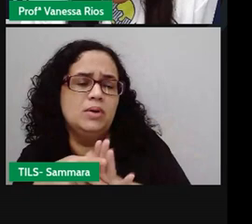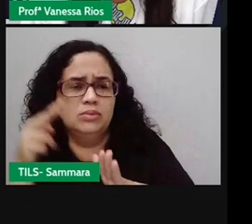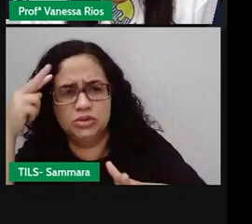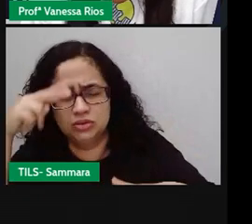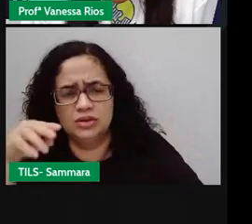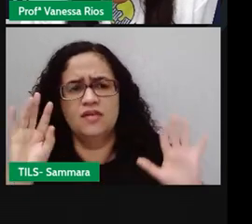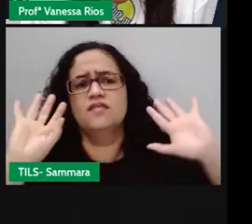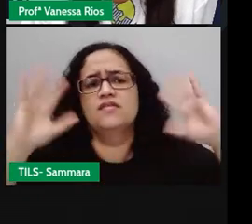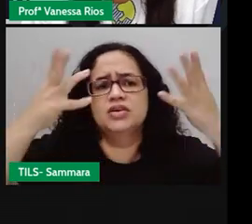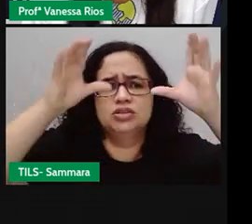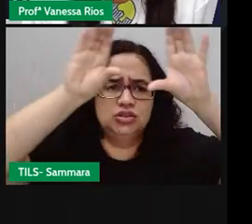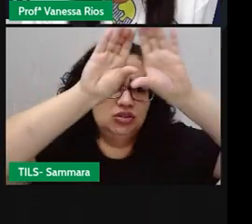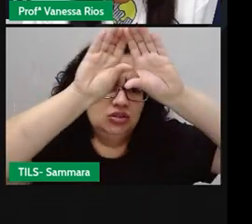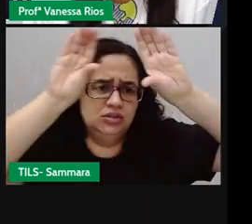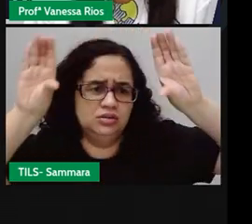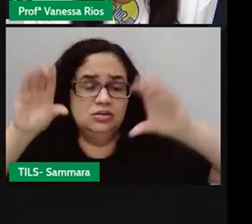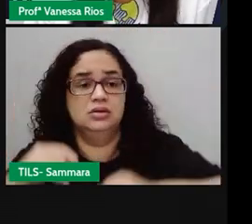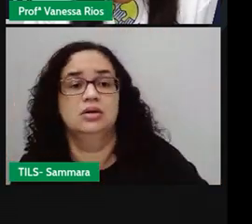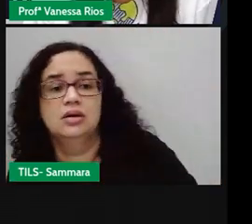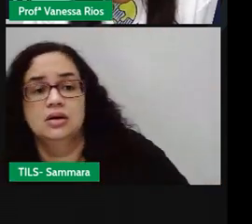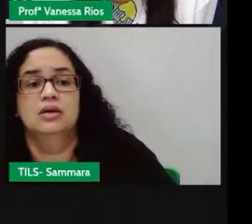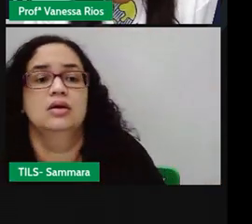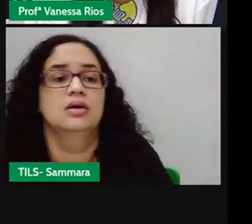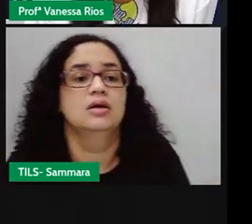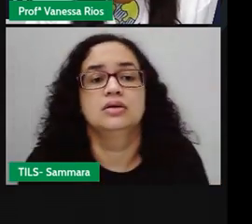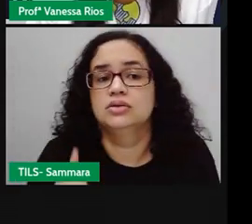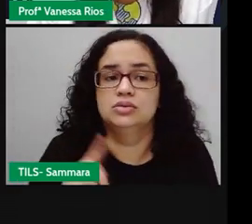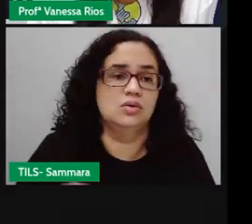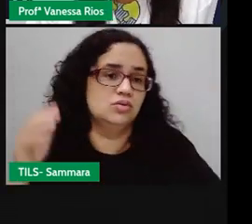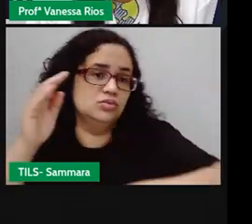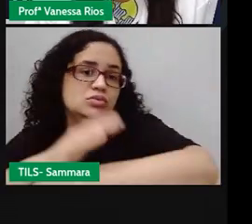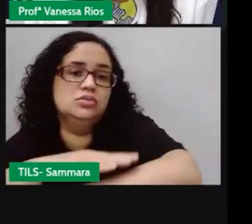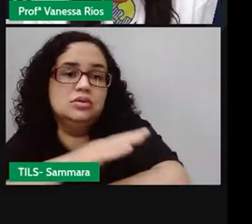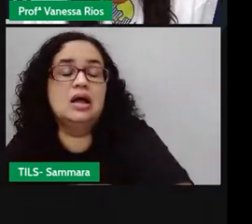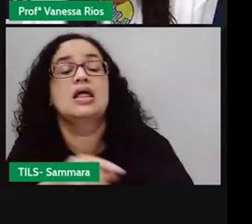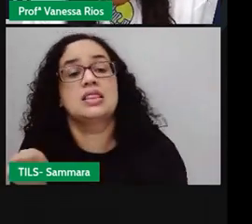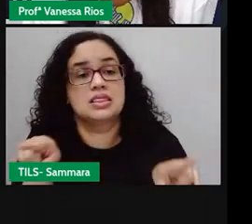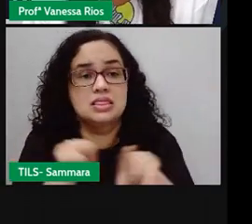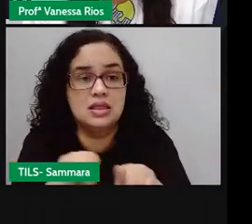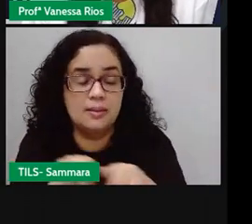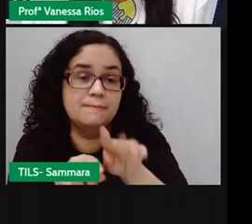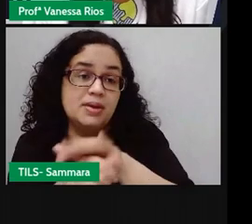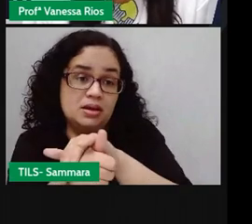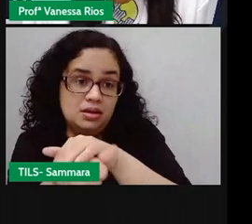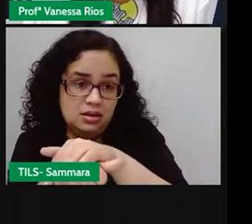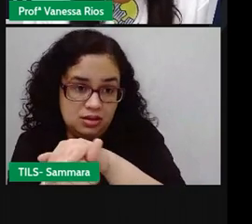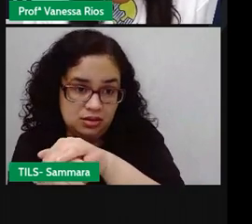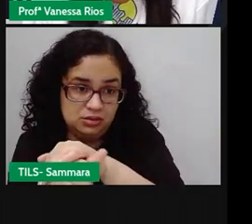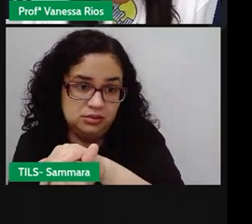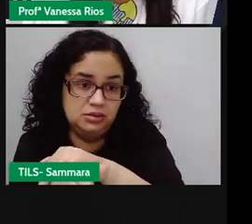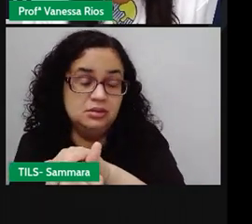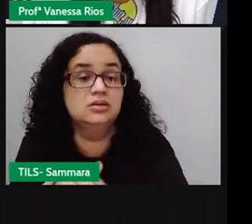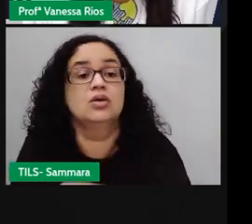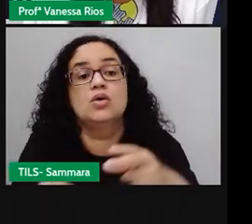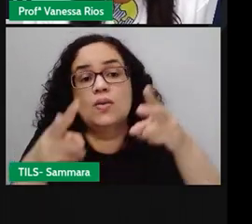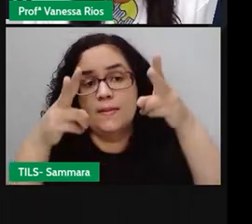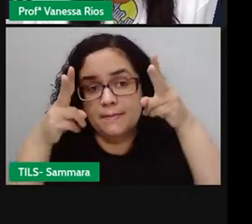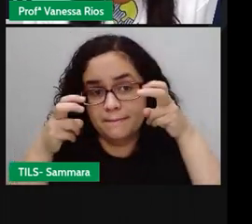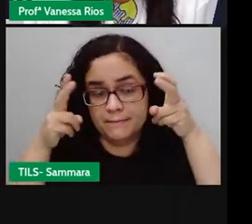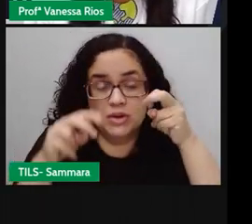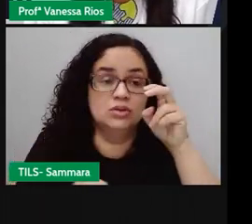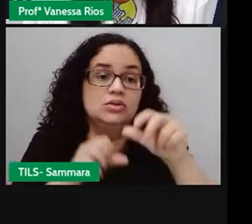Céu, a gente encontra versões onde o personagem principal não é o sapo, é também a tartaruga. Então, a gente já observa que essa